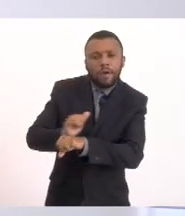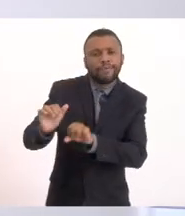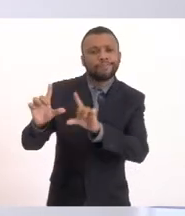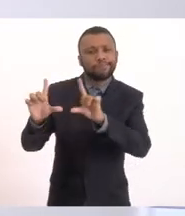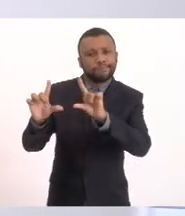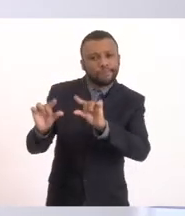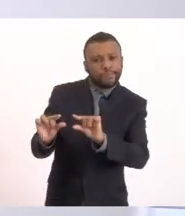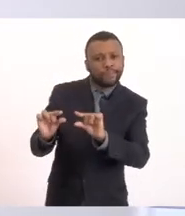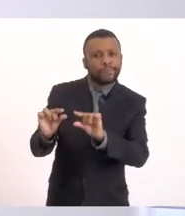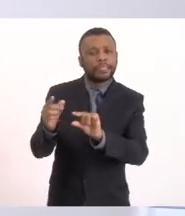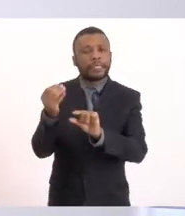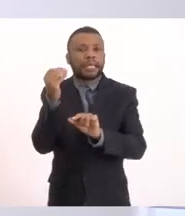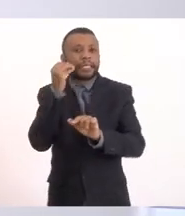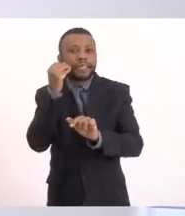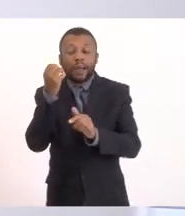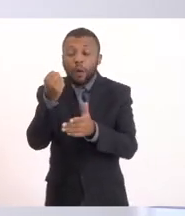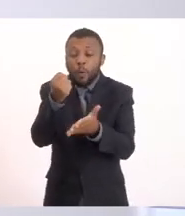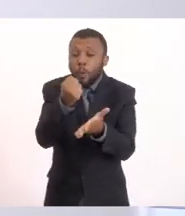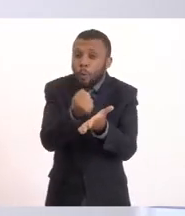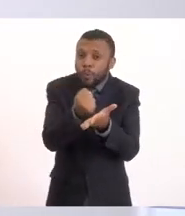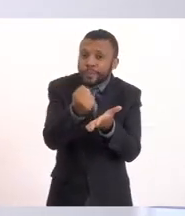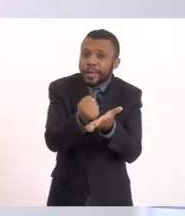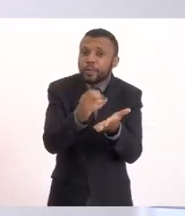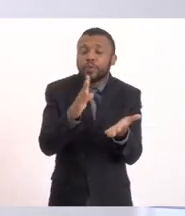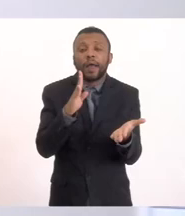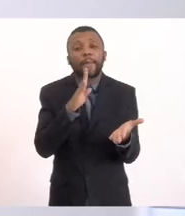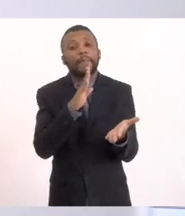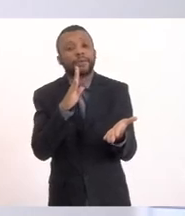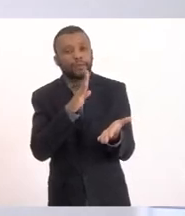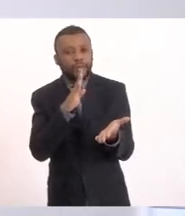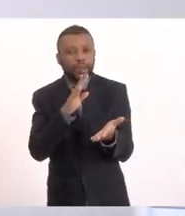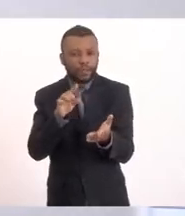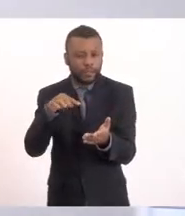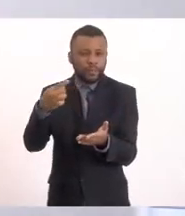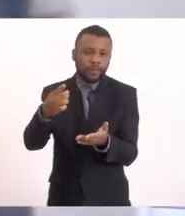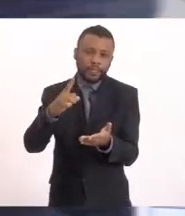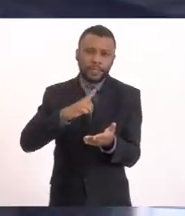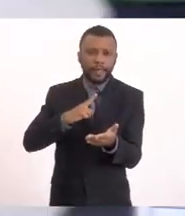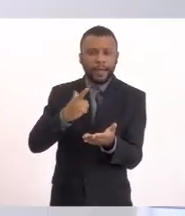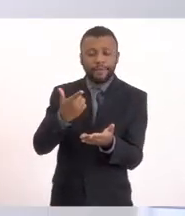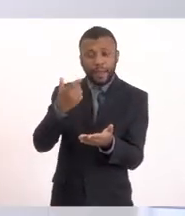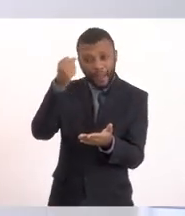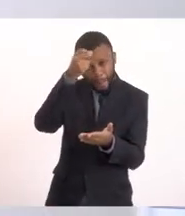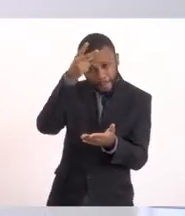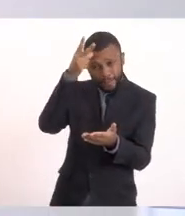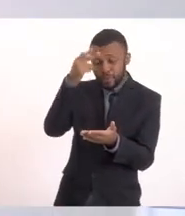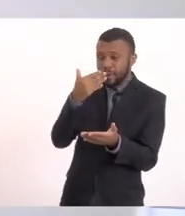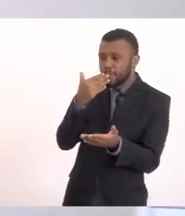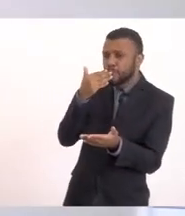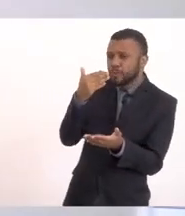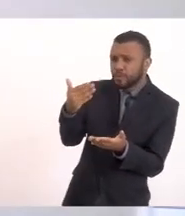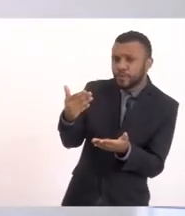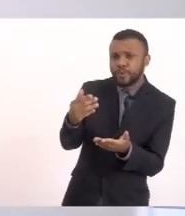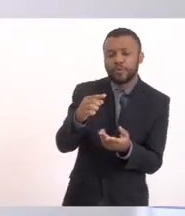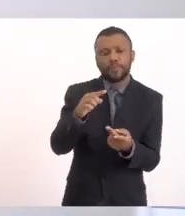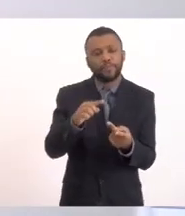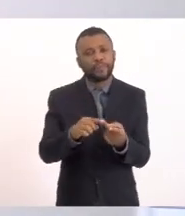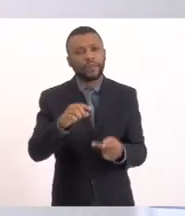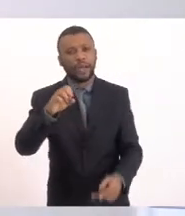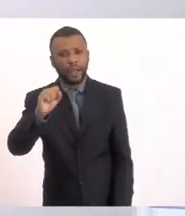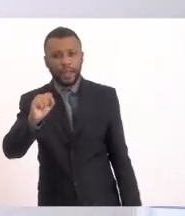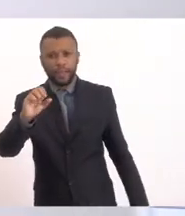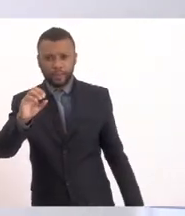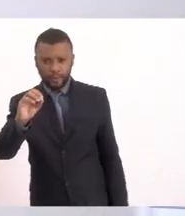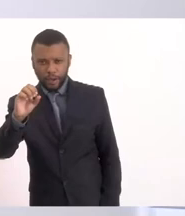o contrato emergencial, depois que houve solicitação tanto da Prefeitura quanto da SOS